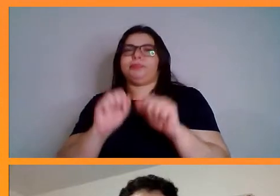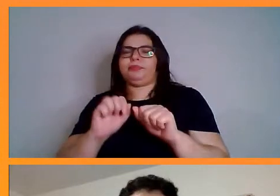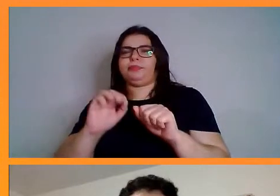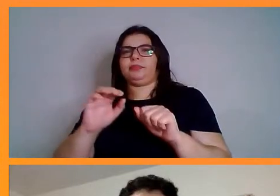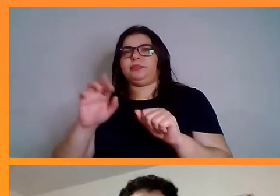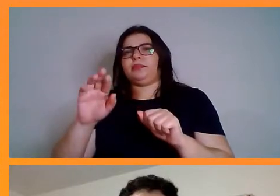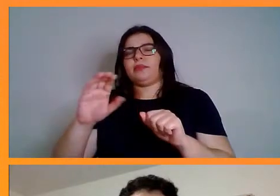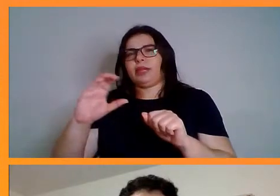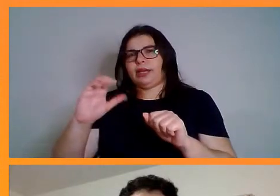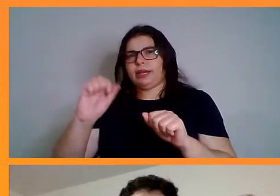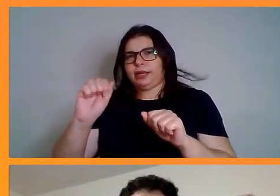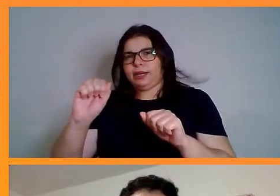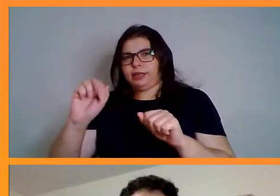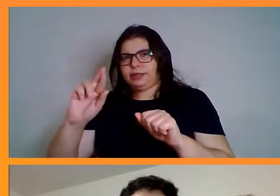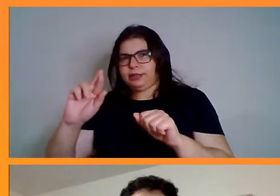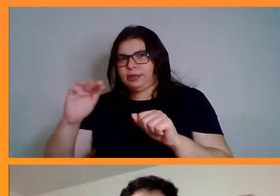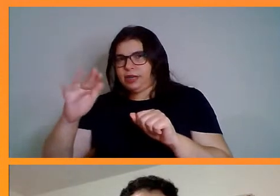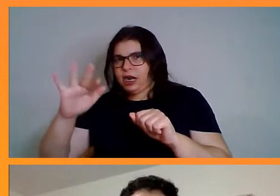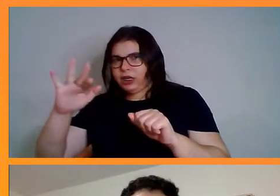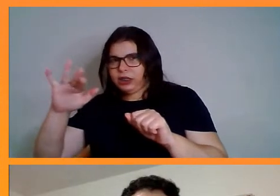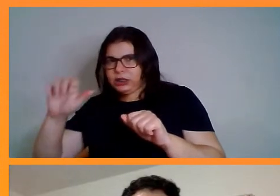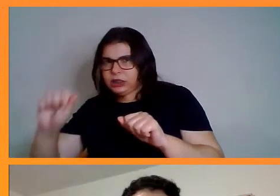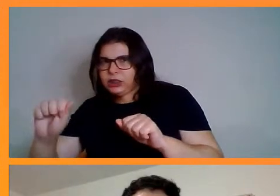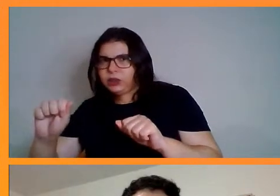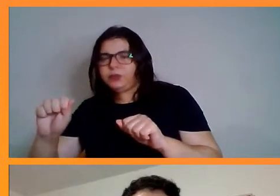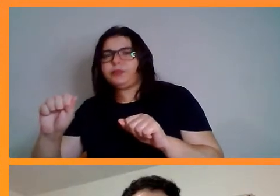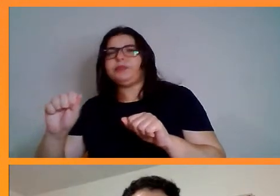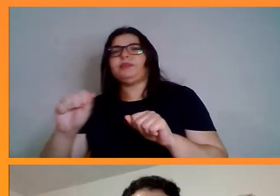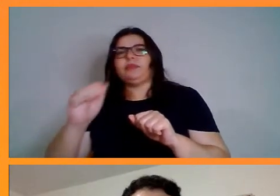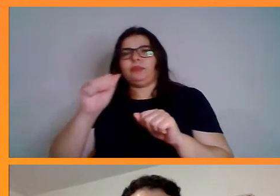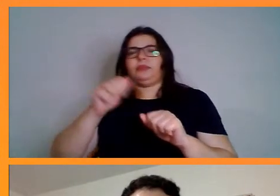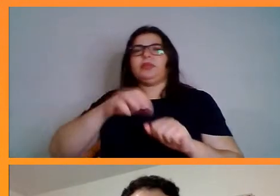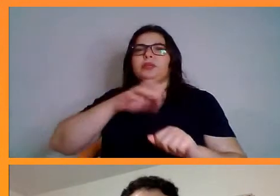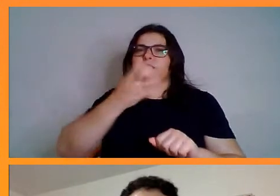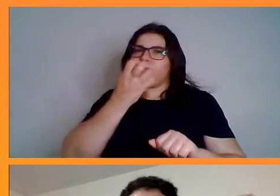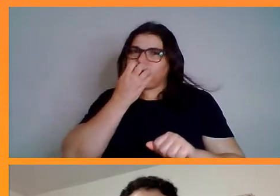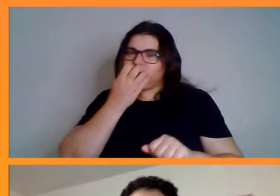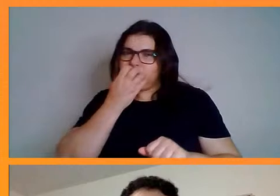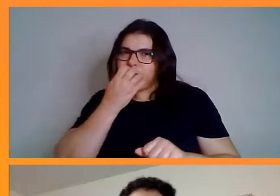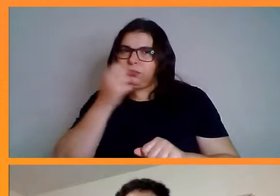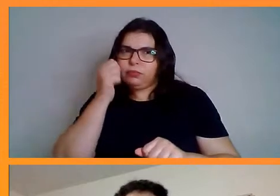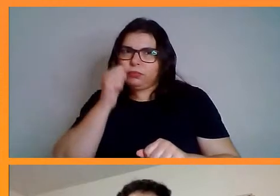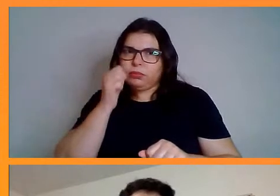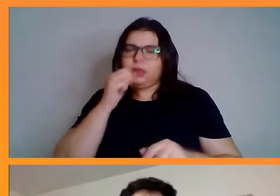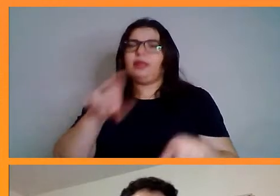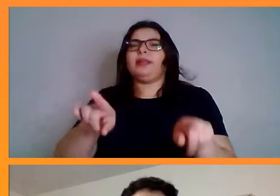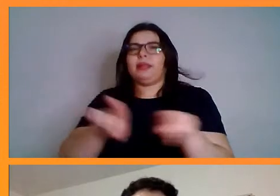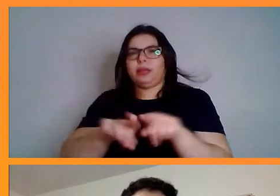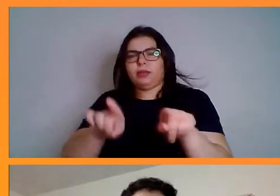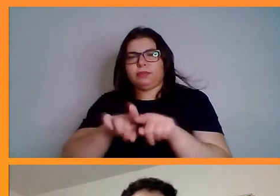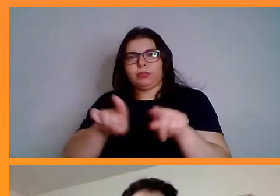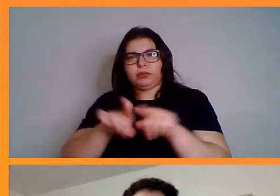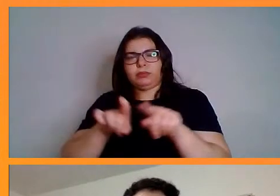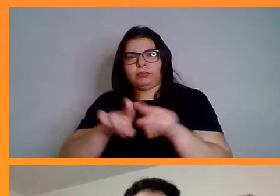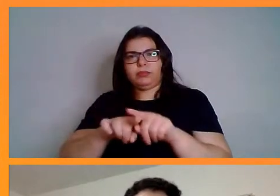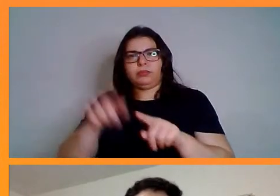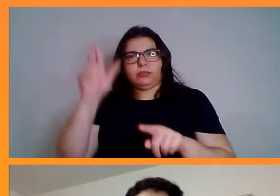Tem trabalho também voltado para jumentos também, na universidade também, tá.